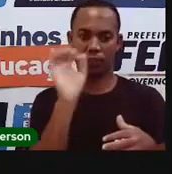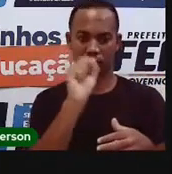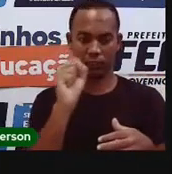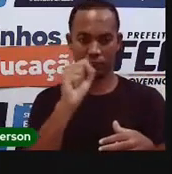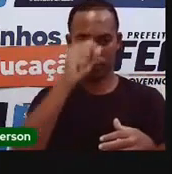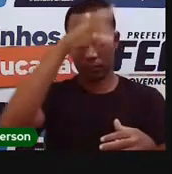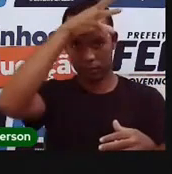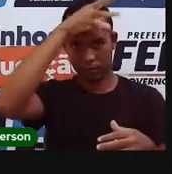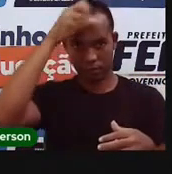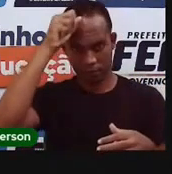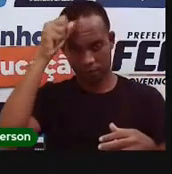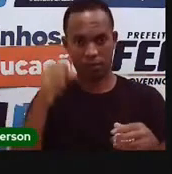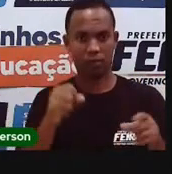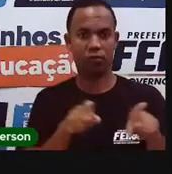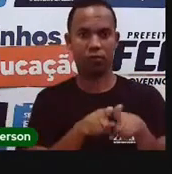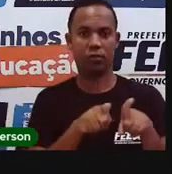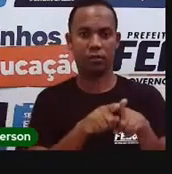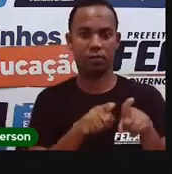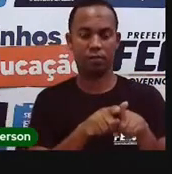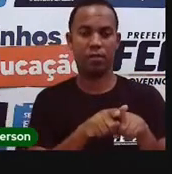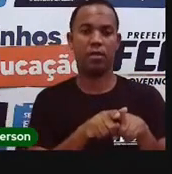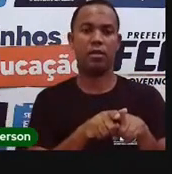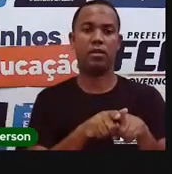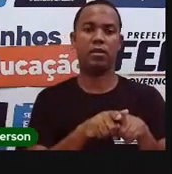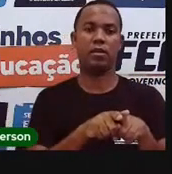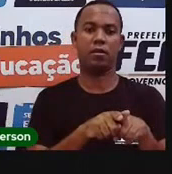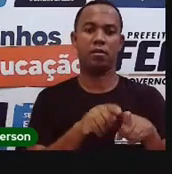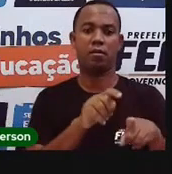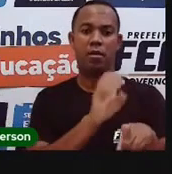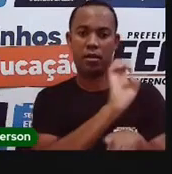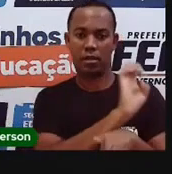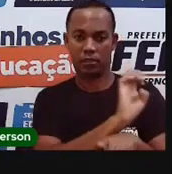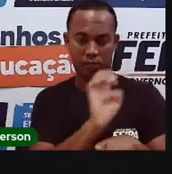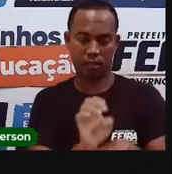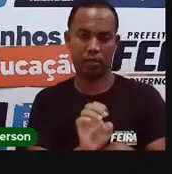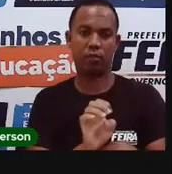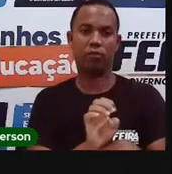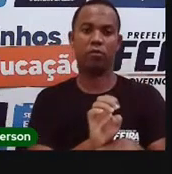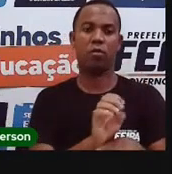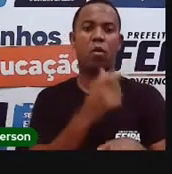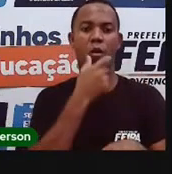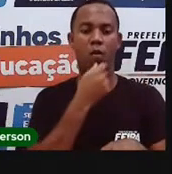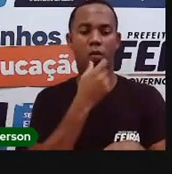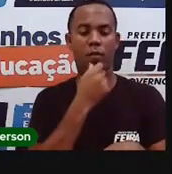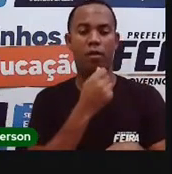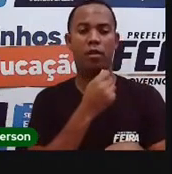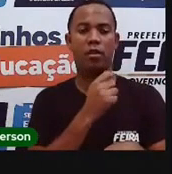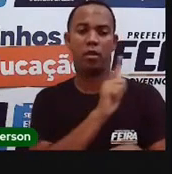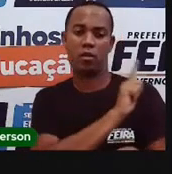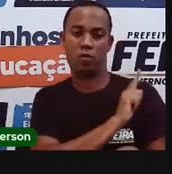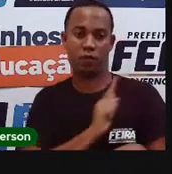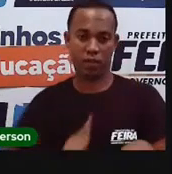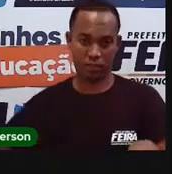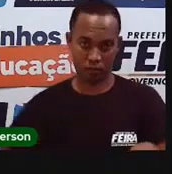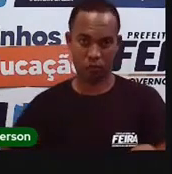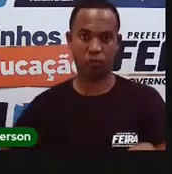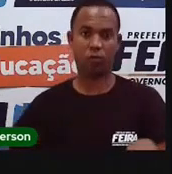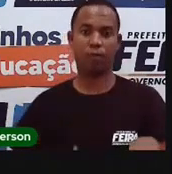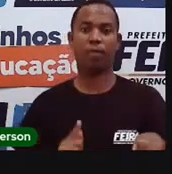feira também, já que a feira faz parte da Bahia, a feira de São Paulo faz parte da Bahia, o governador. E quem faz,